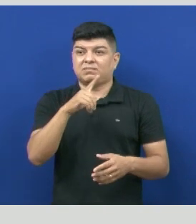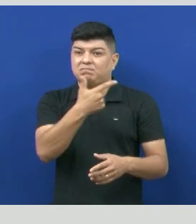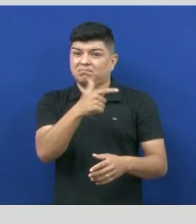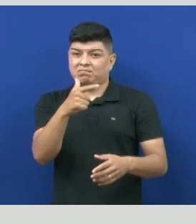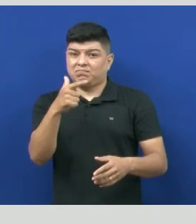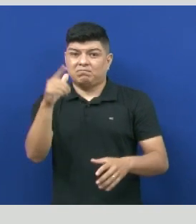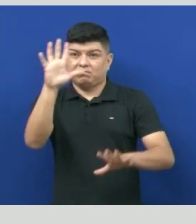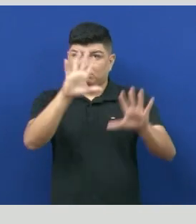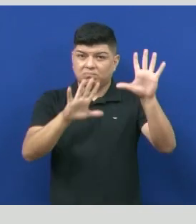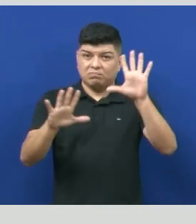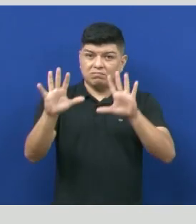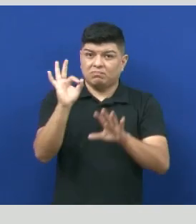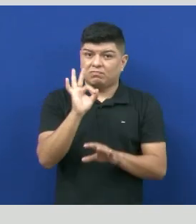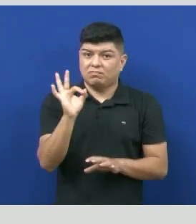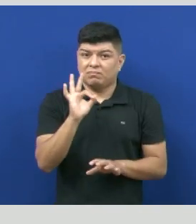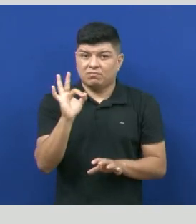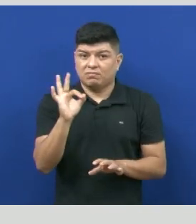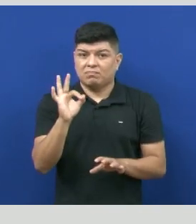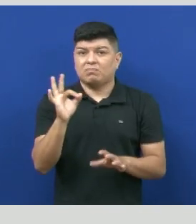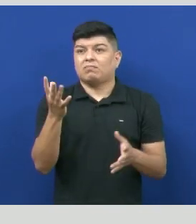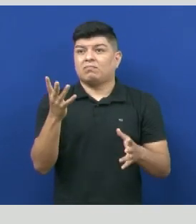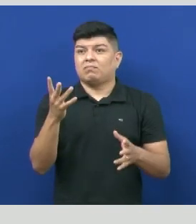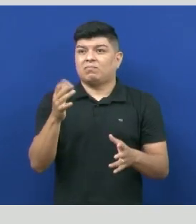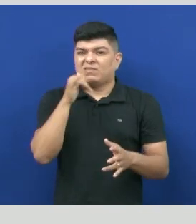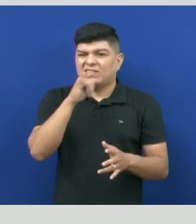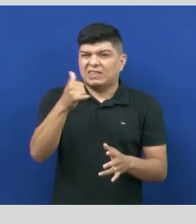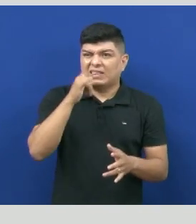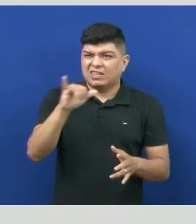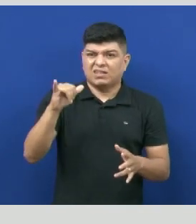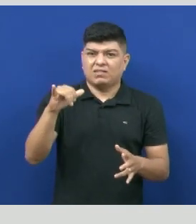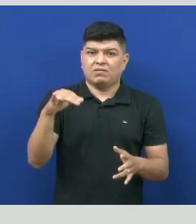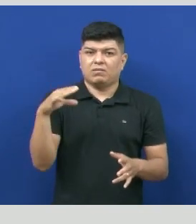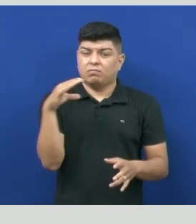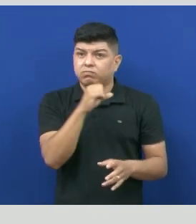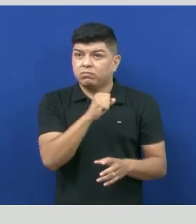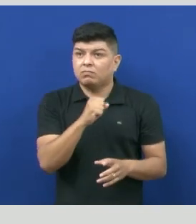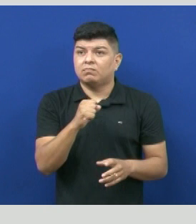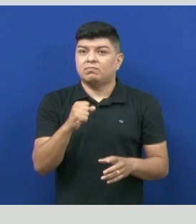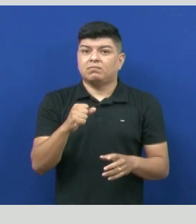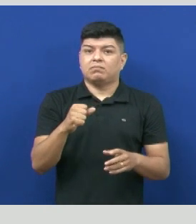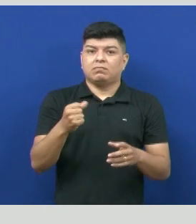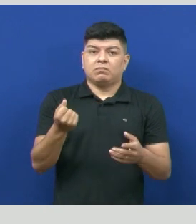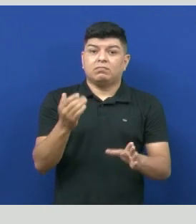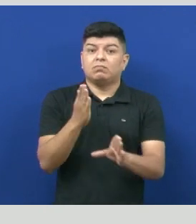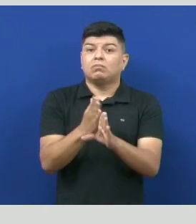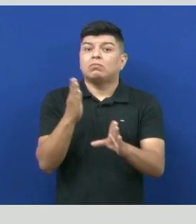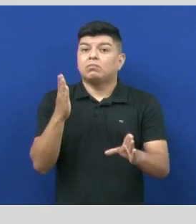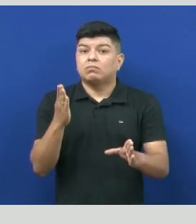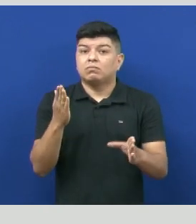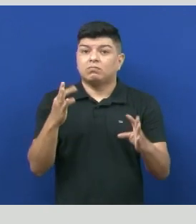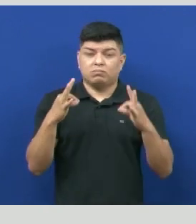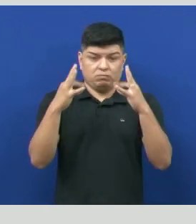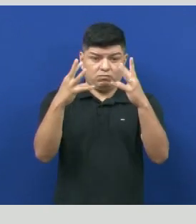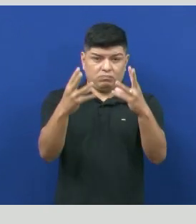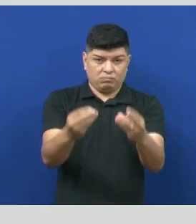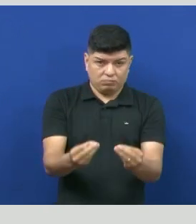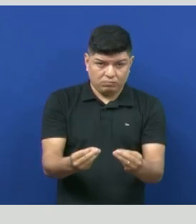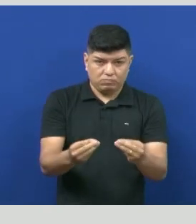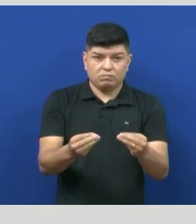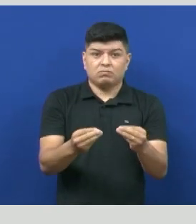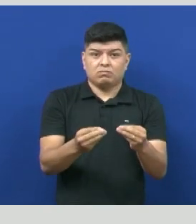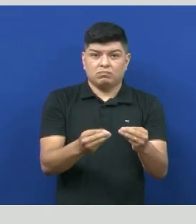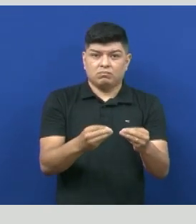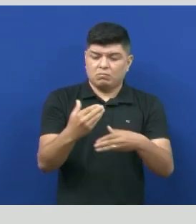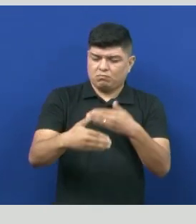questão da atmosfera, né? Tempestades elétricas muito violentas, né? E isso desencadeou um processo pelo qual